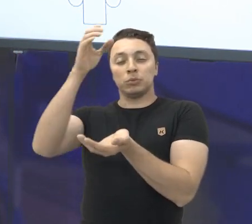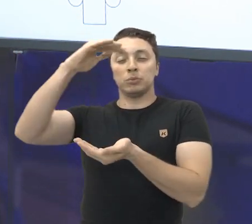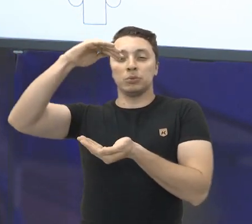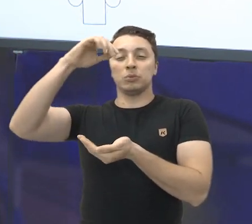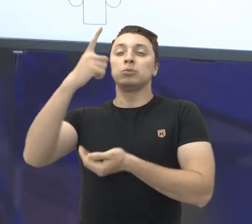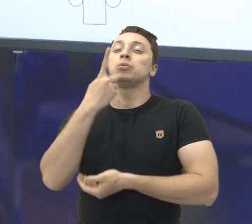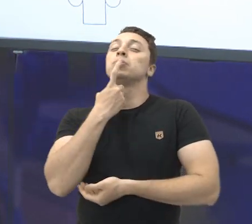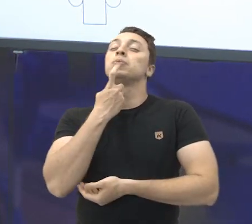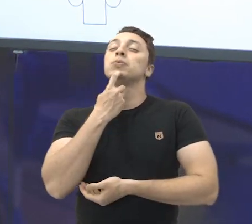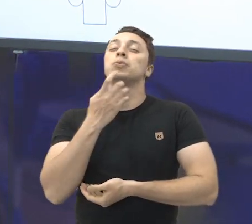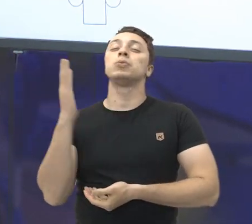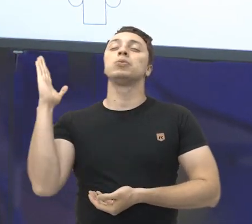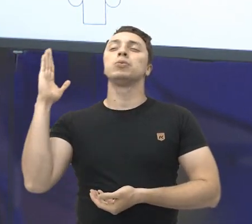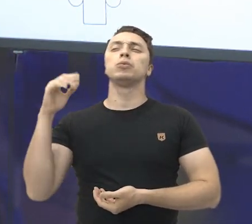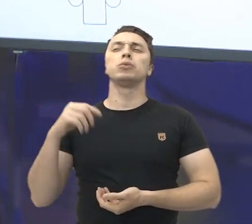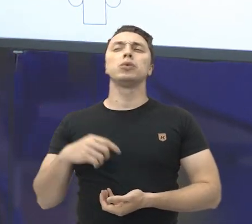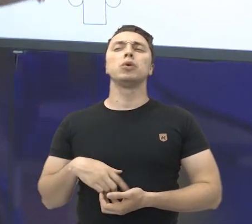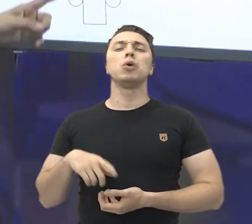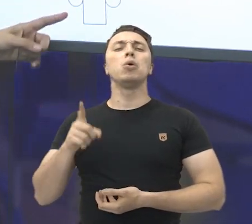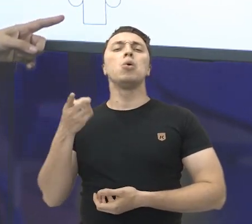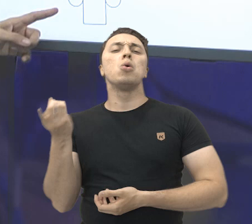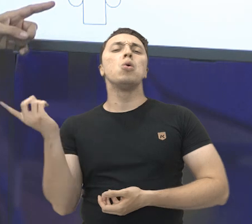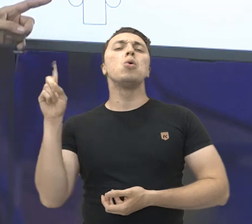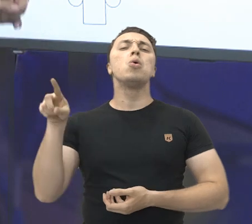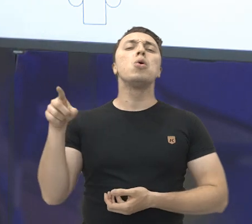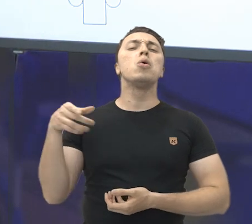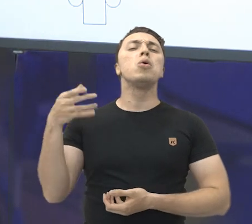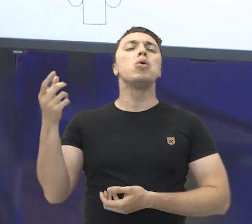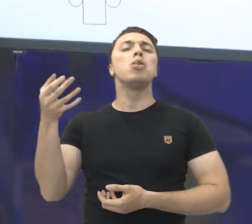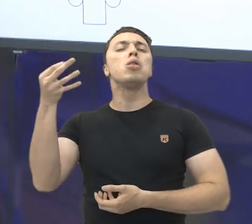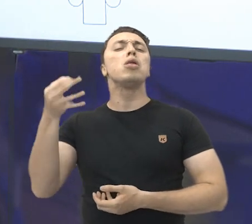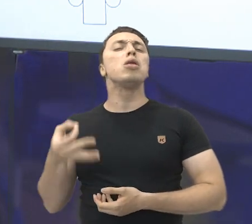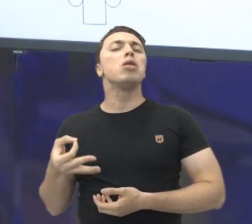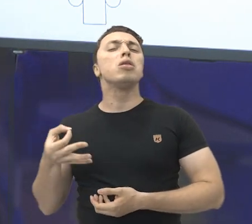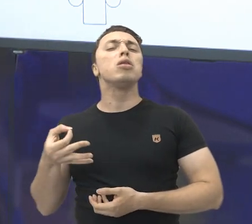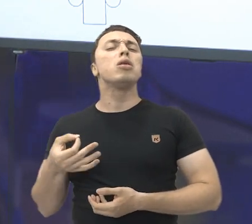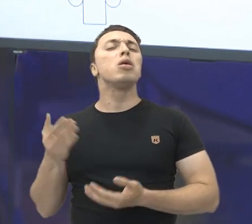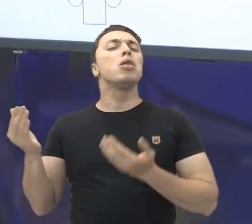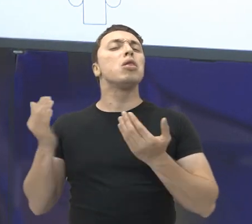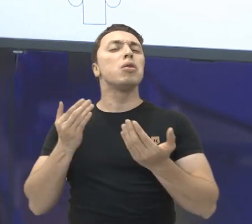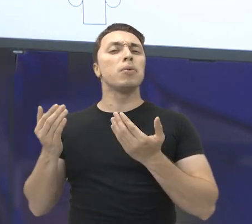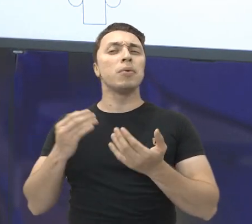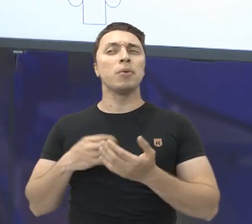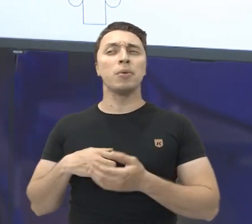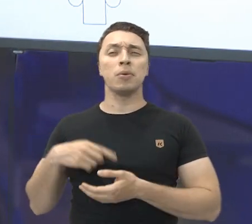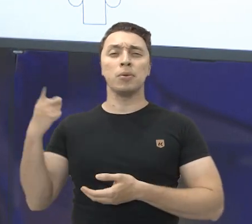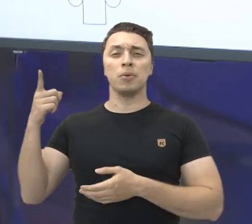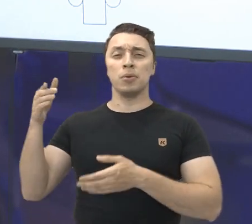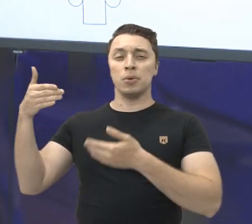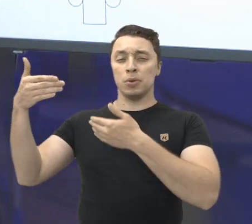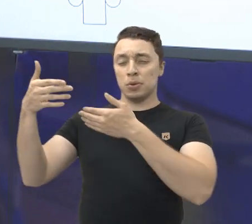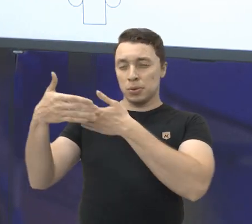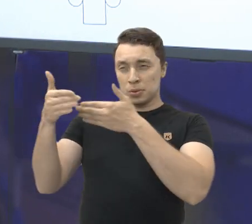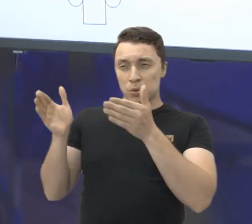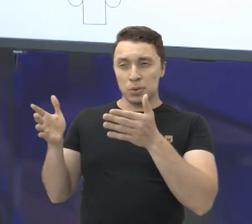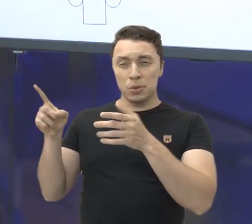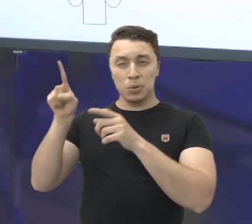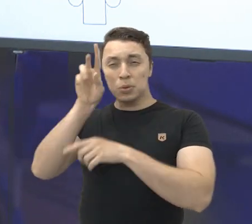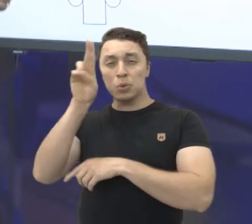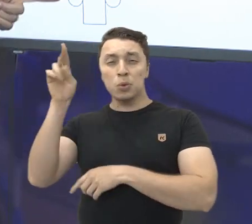vê aqui. Qual do lado de cá eu posso associar? Será que é um paralelepípedo? Essa